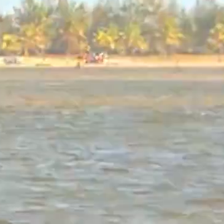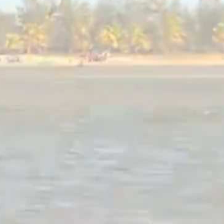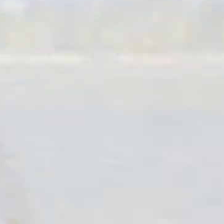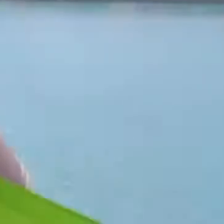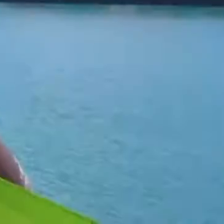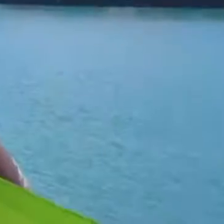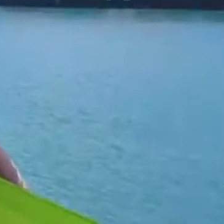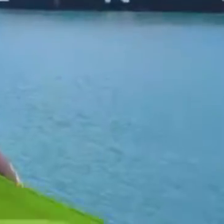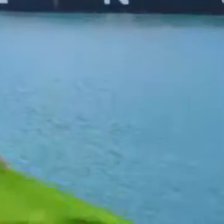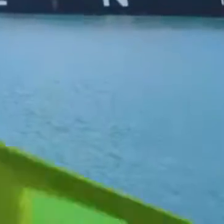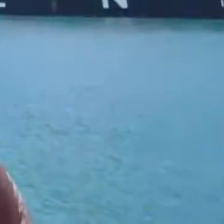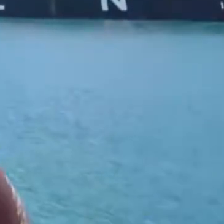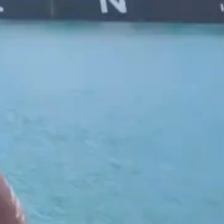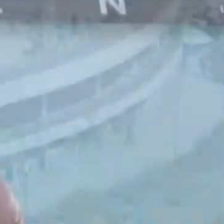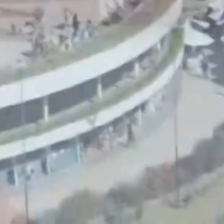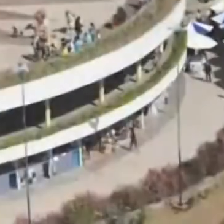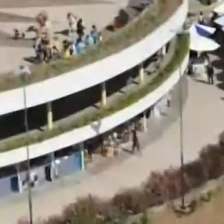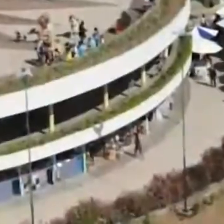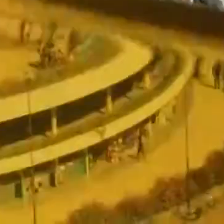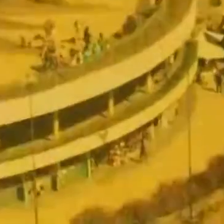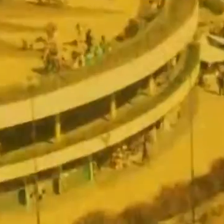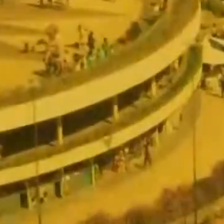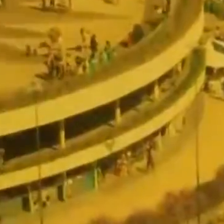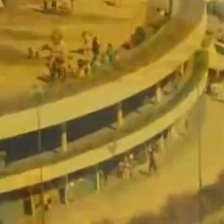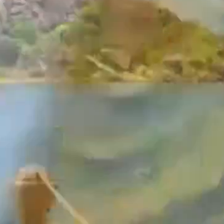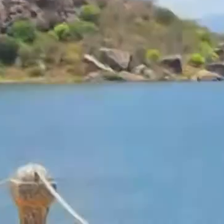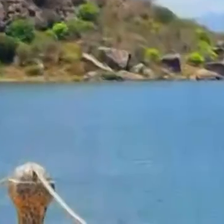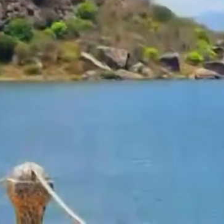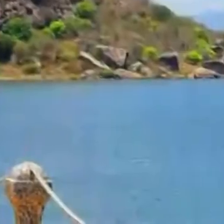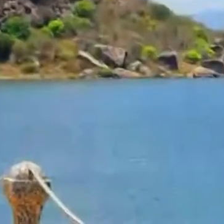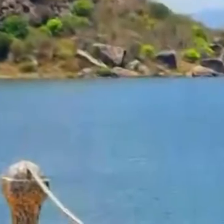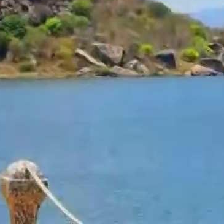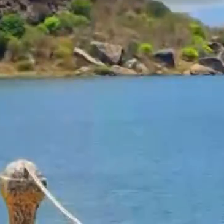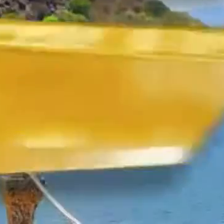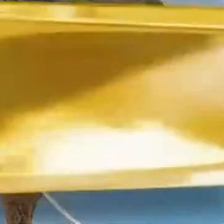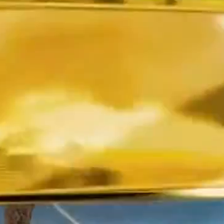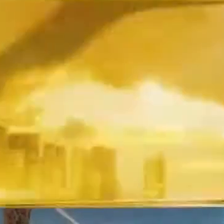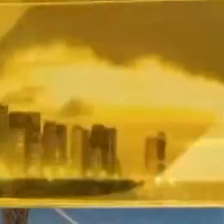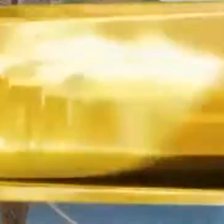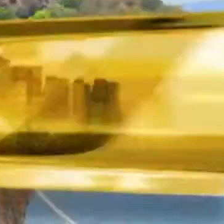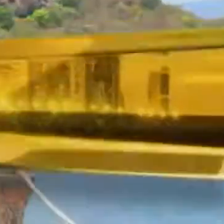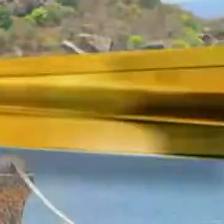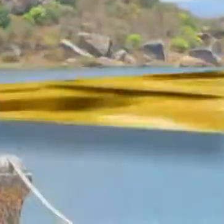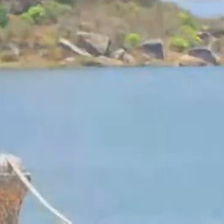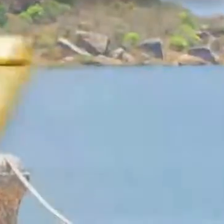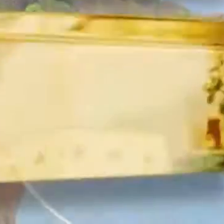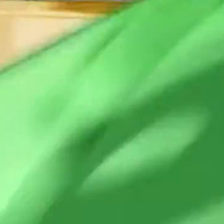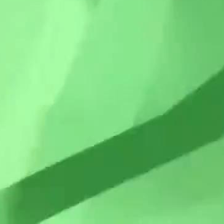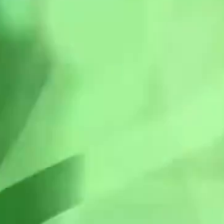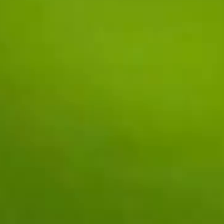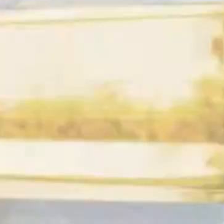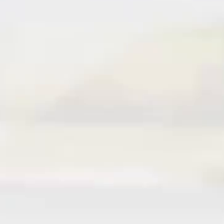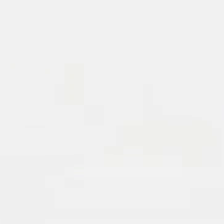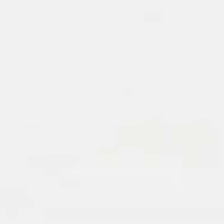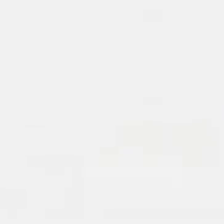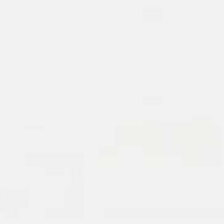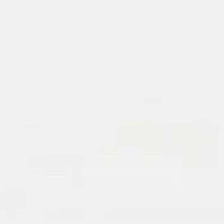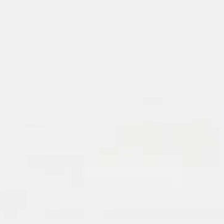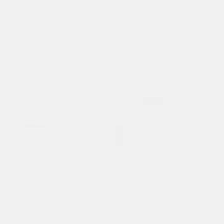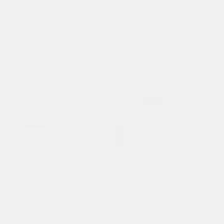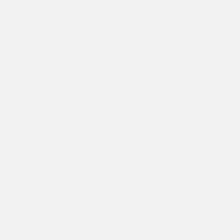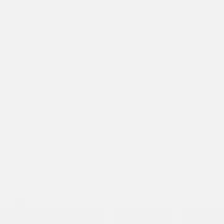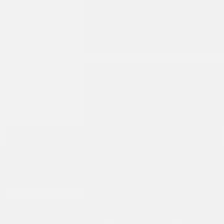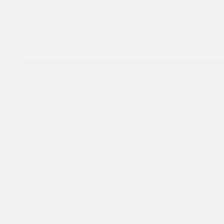Nossa marca é mudar pra você se ver melhor, aqui na TV Assembleia.